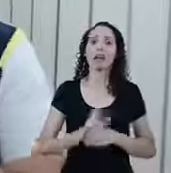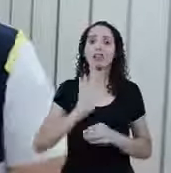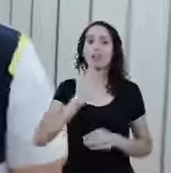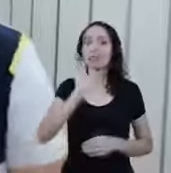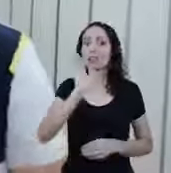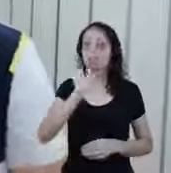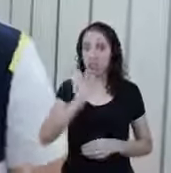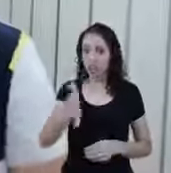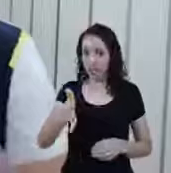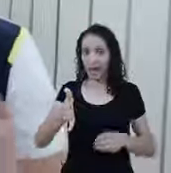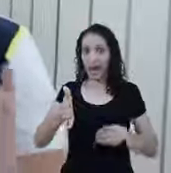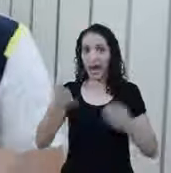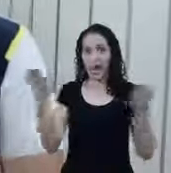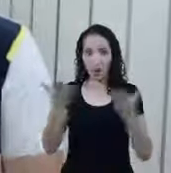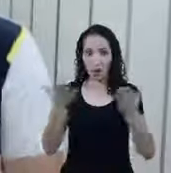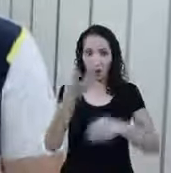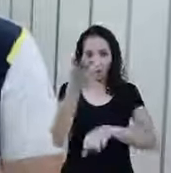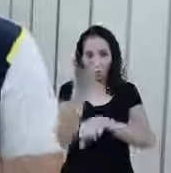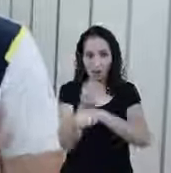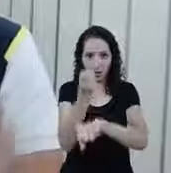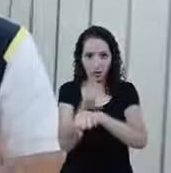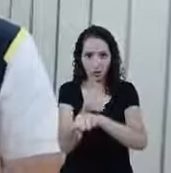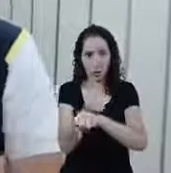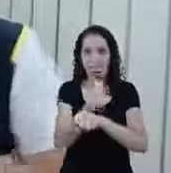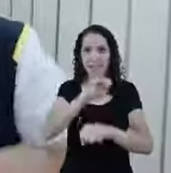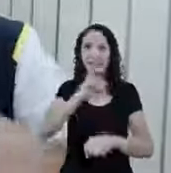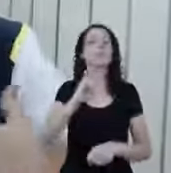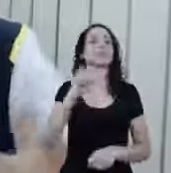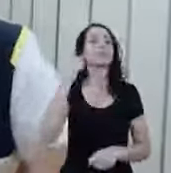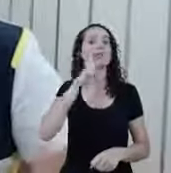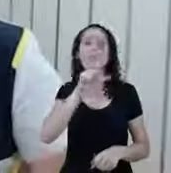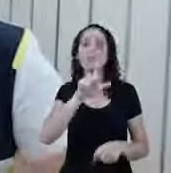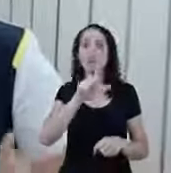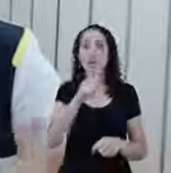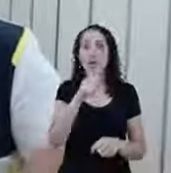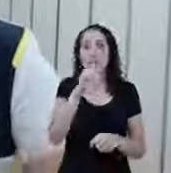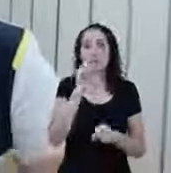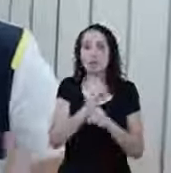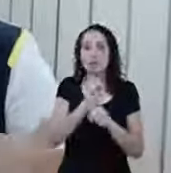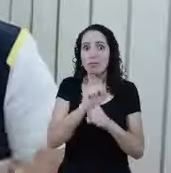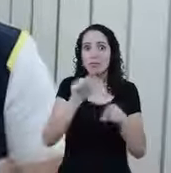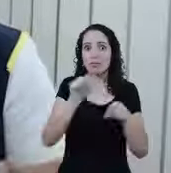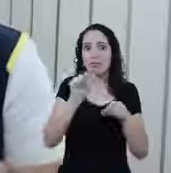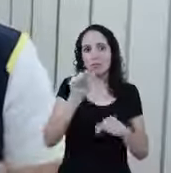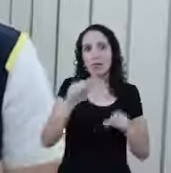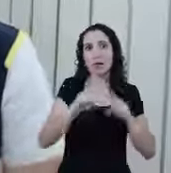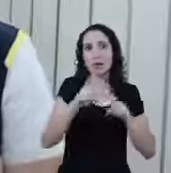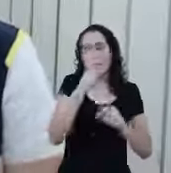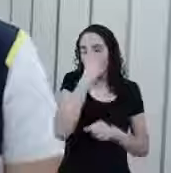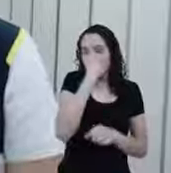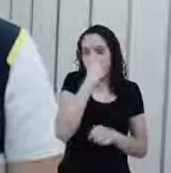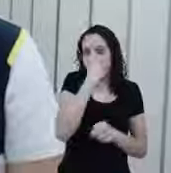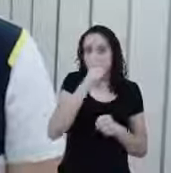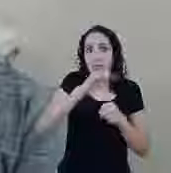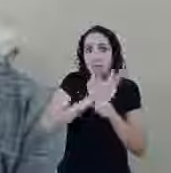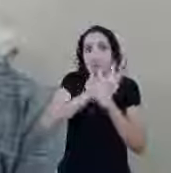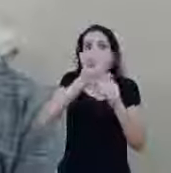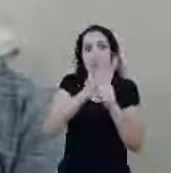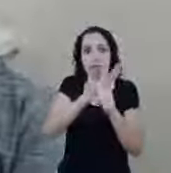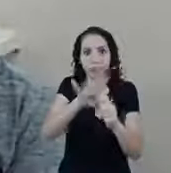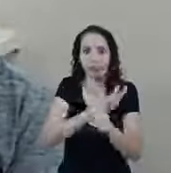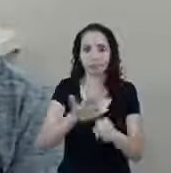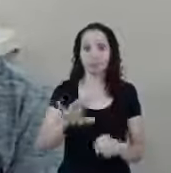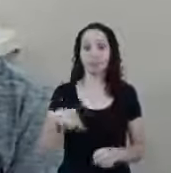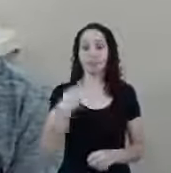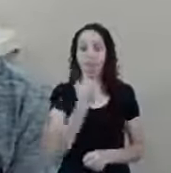verdade ele entrou no ar agora Se você não conseguir, dá um tempinho porque deve estar muito lotado A gente acabou de fazer um teste aqui, né?